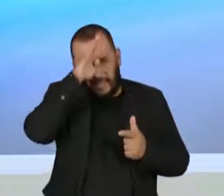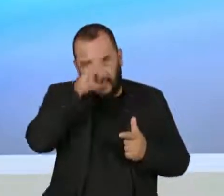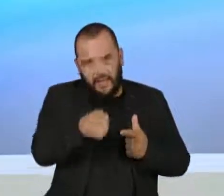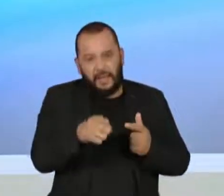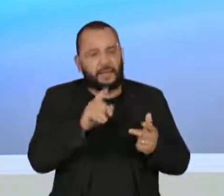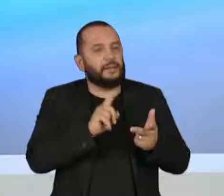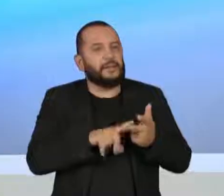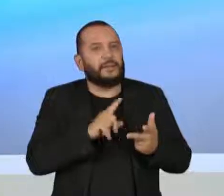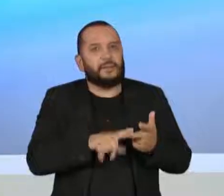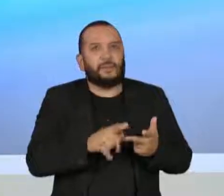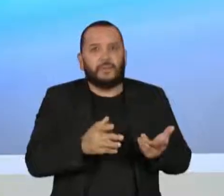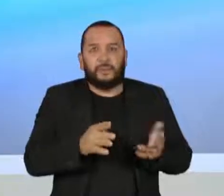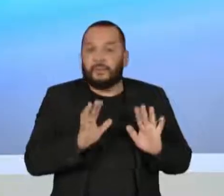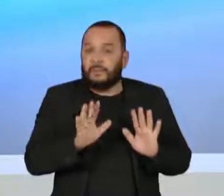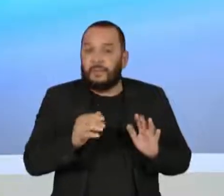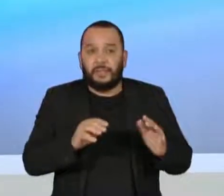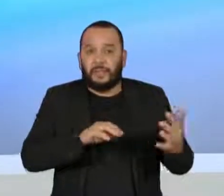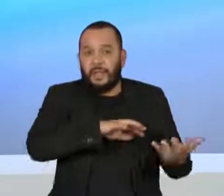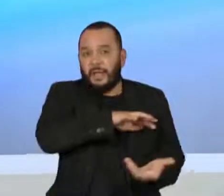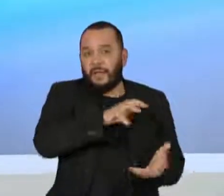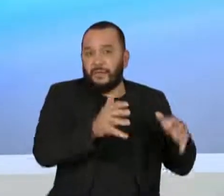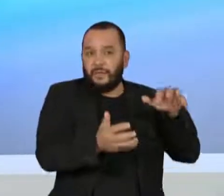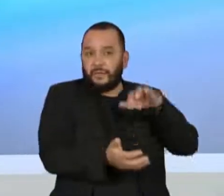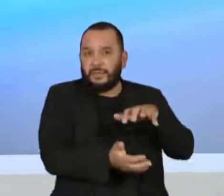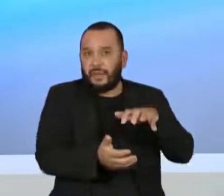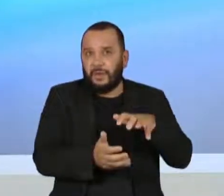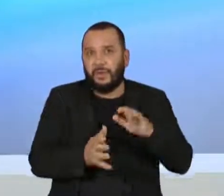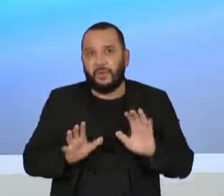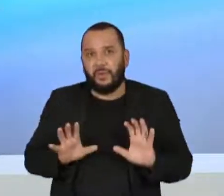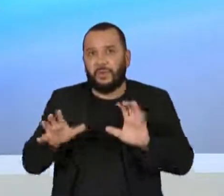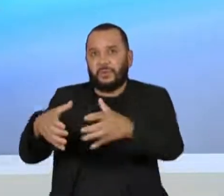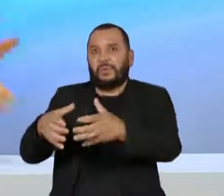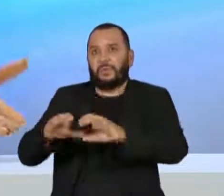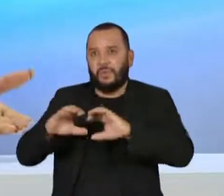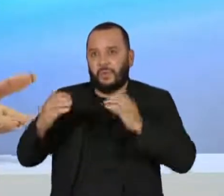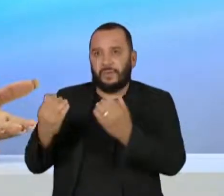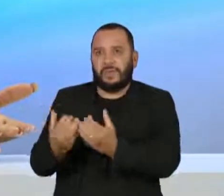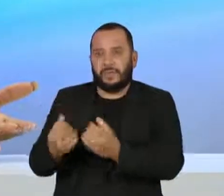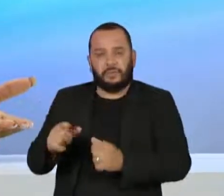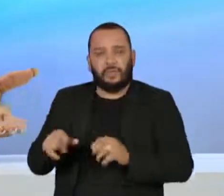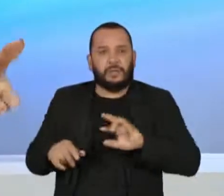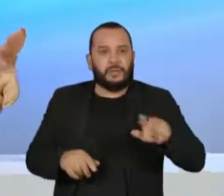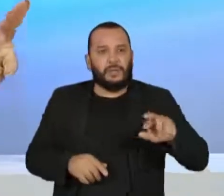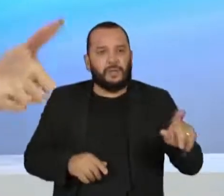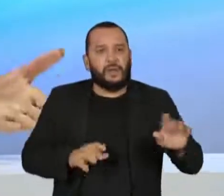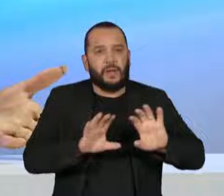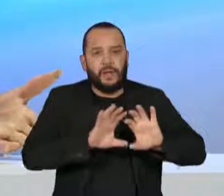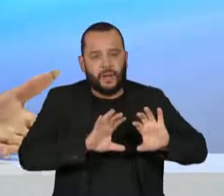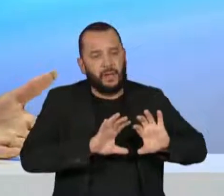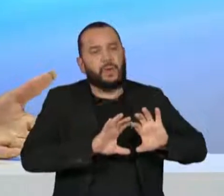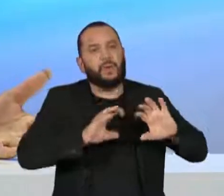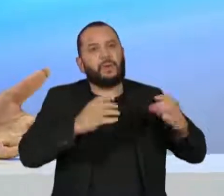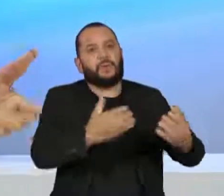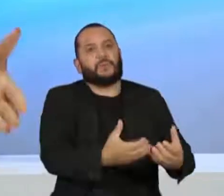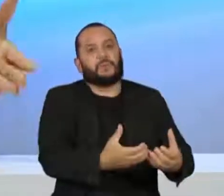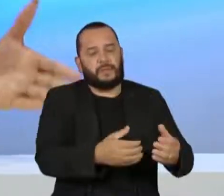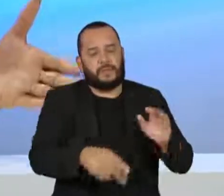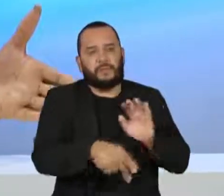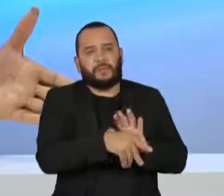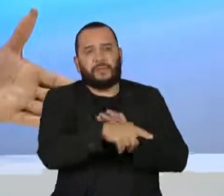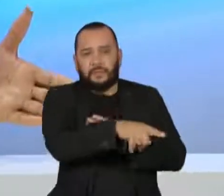e acaba que as revoluções de costume viram daquela comunidade que não a comunidade que originalmente